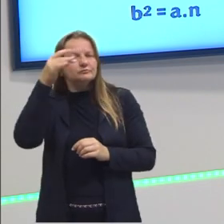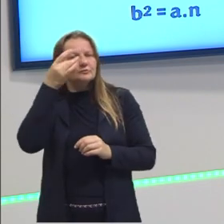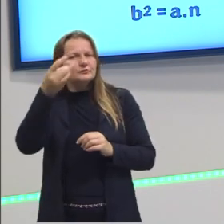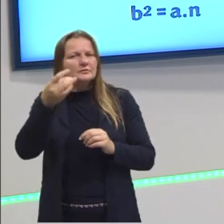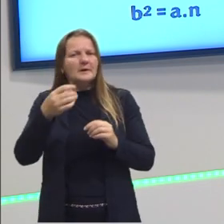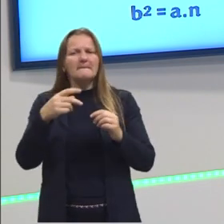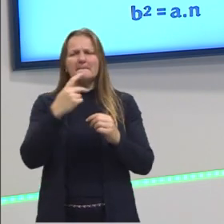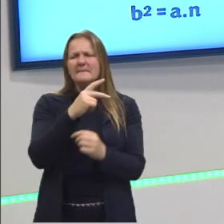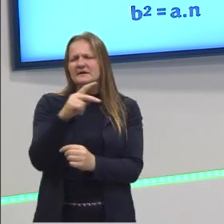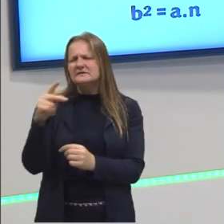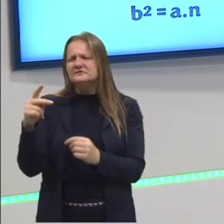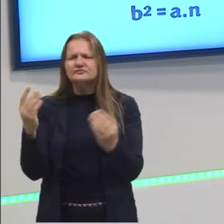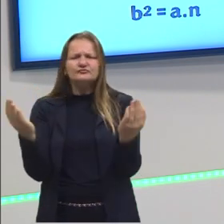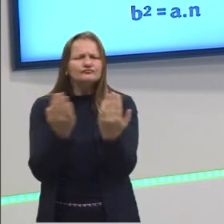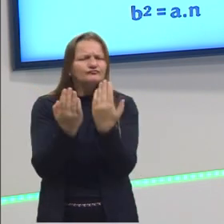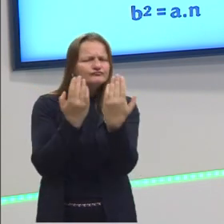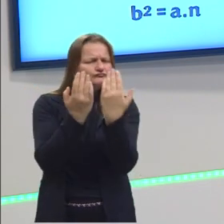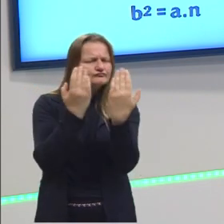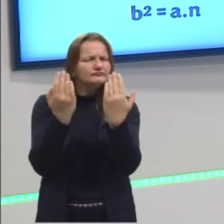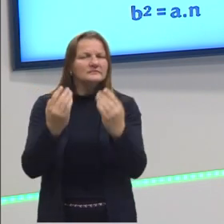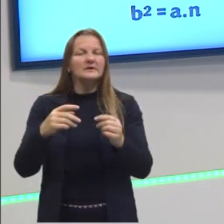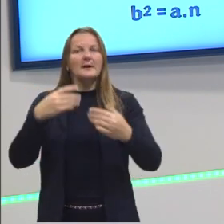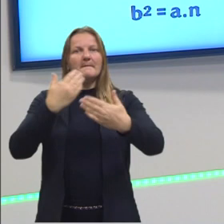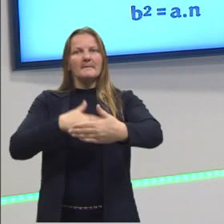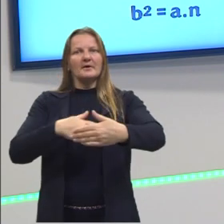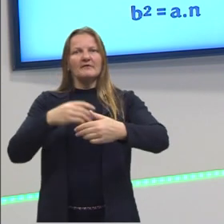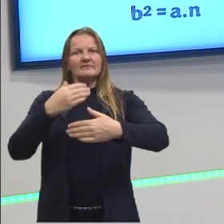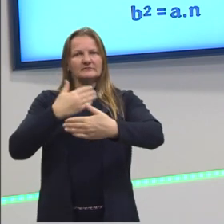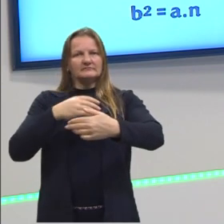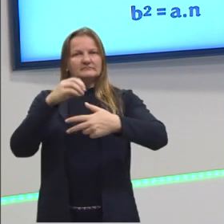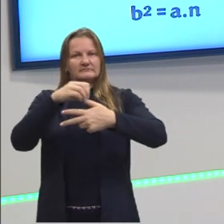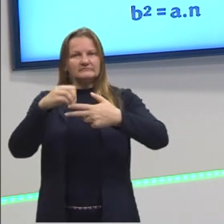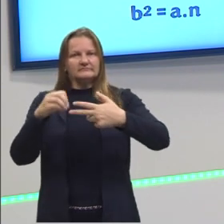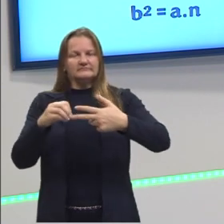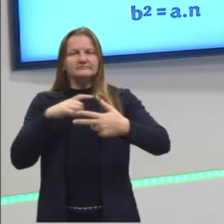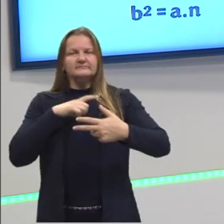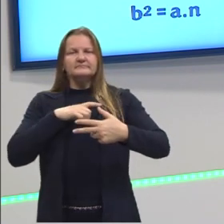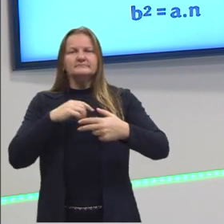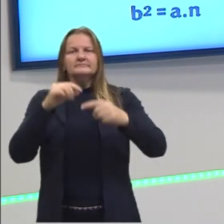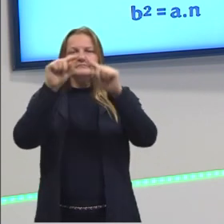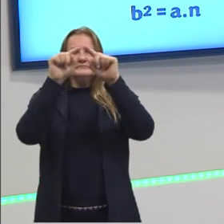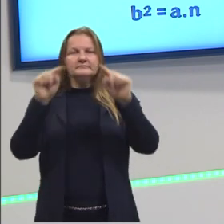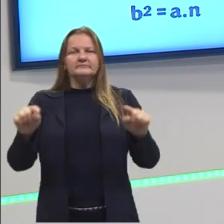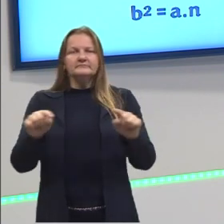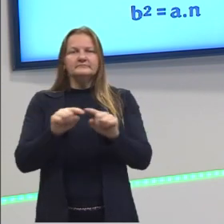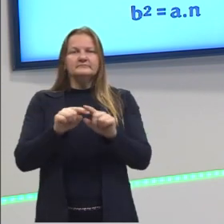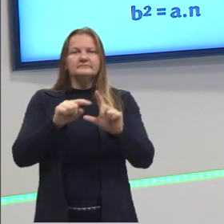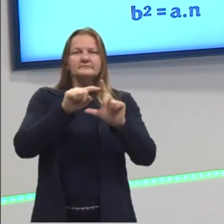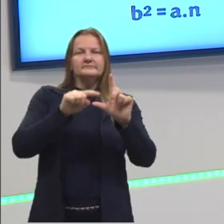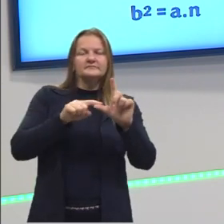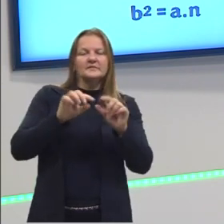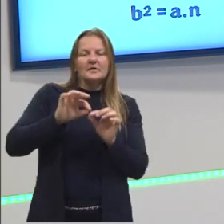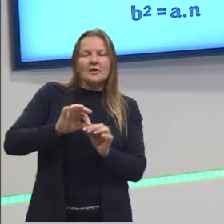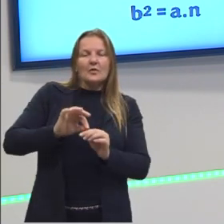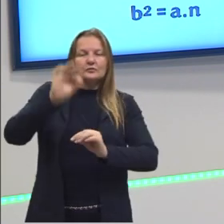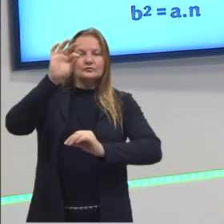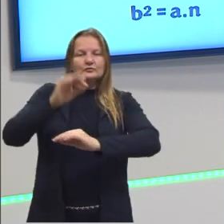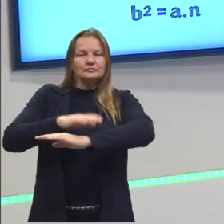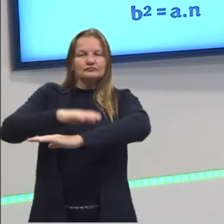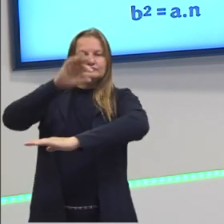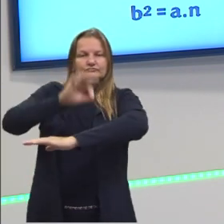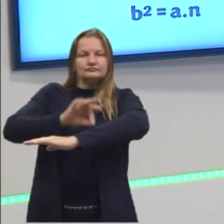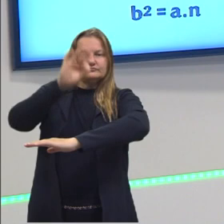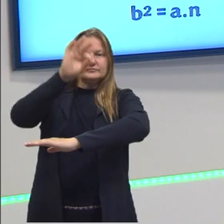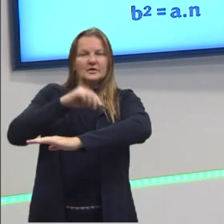Porque aí, se em alguma questão da prova do Enem, vocês tiverem ali o triângulo que foi traçado a altura e tem as